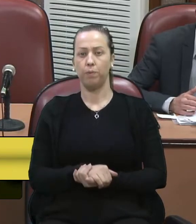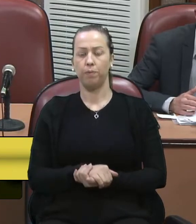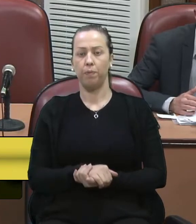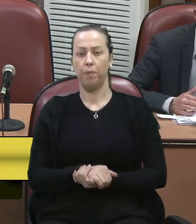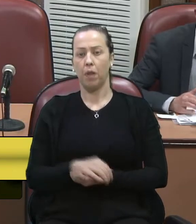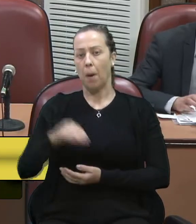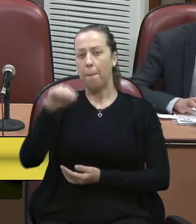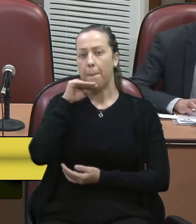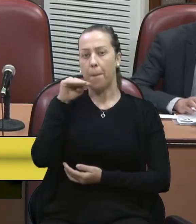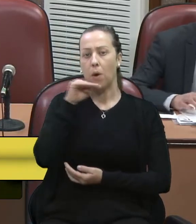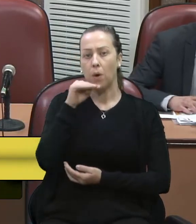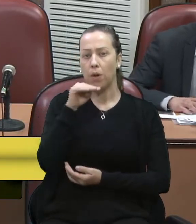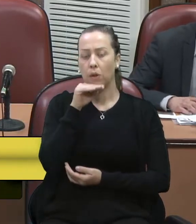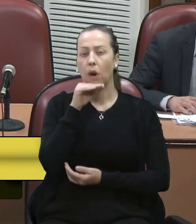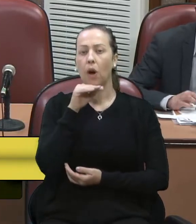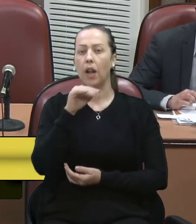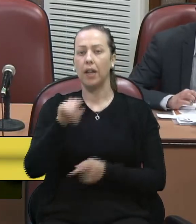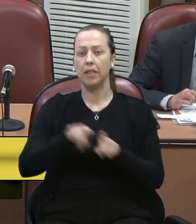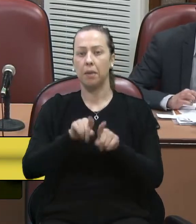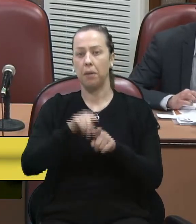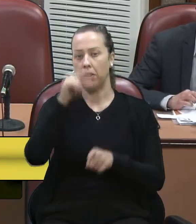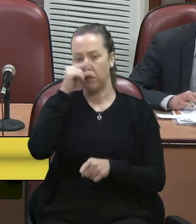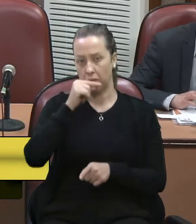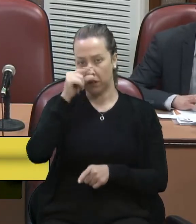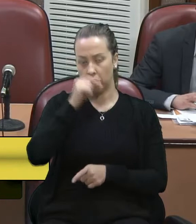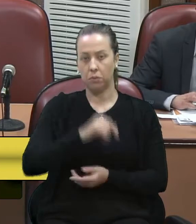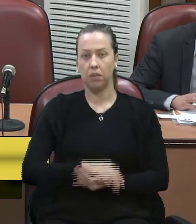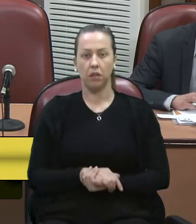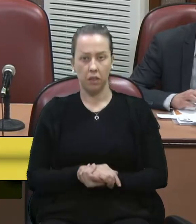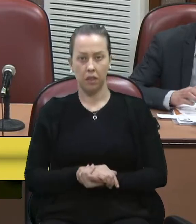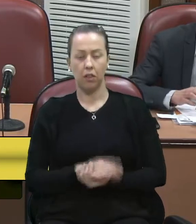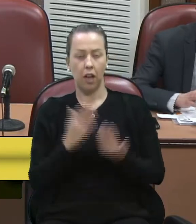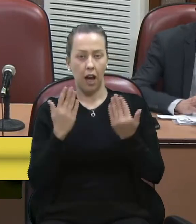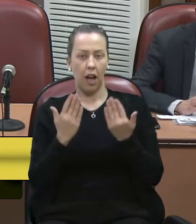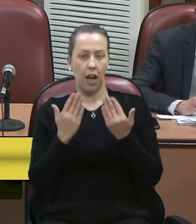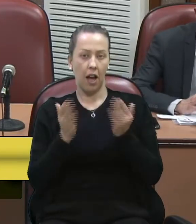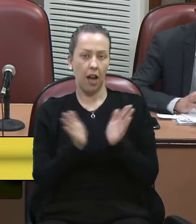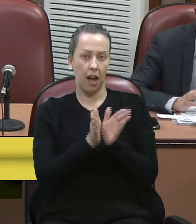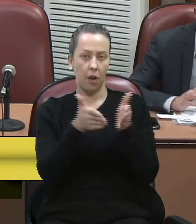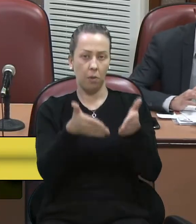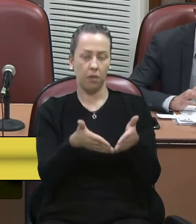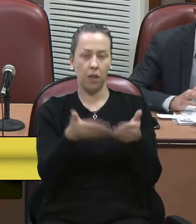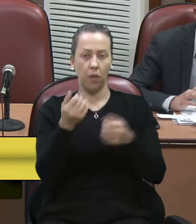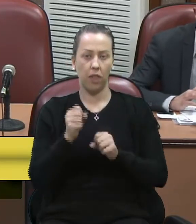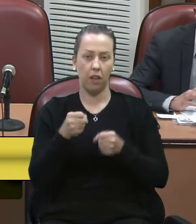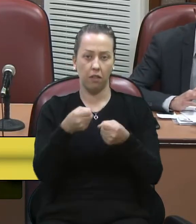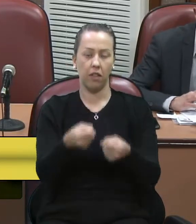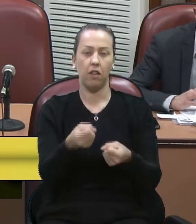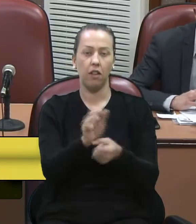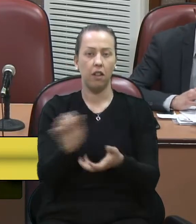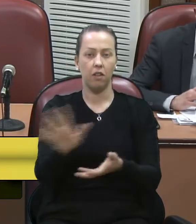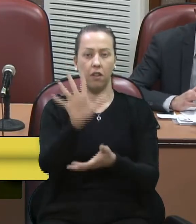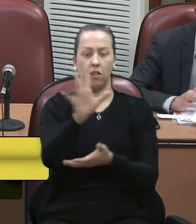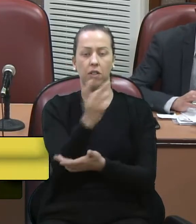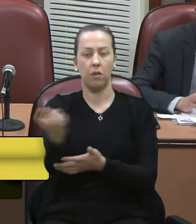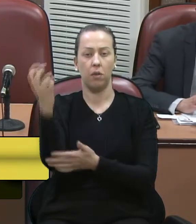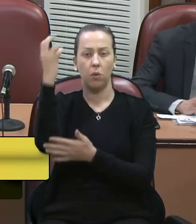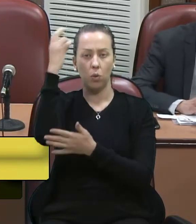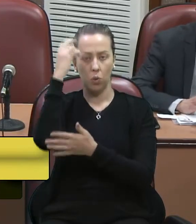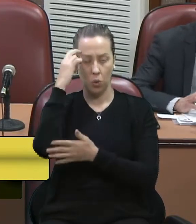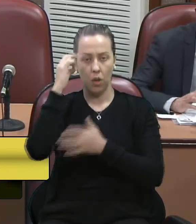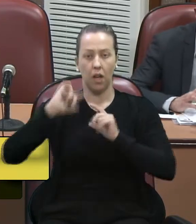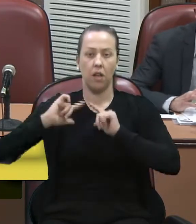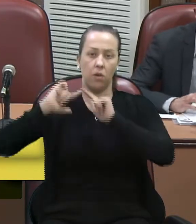Bortola e do Fantinel, prestigiando essa frente e consequentemente prestigiando e valorizando a cultura e o